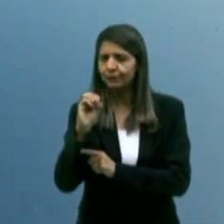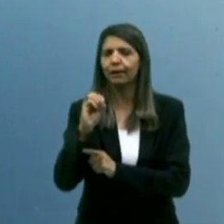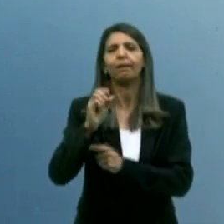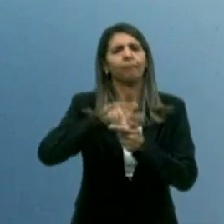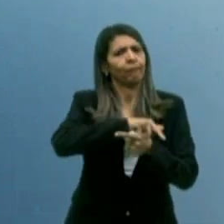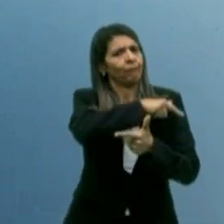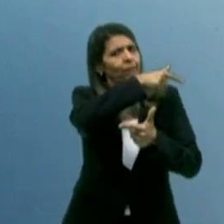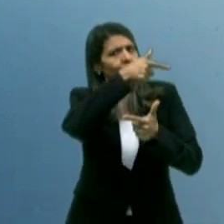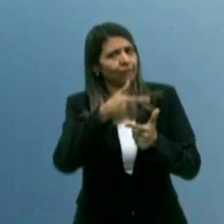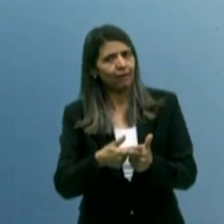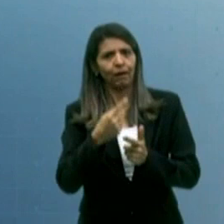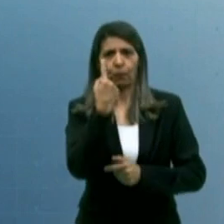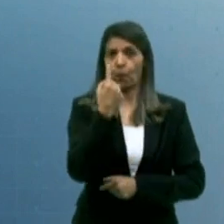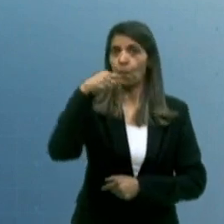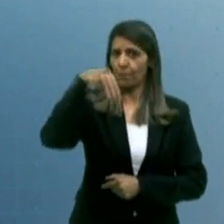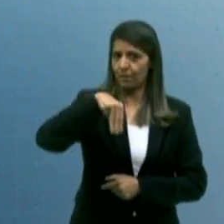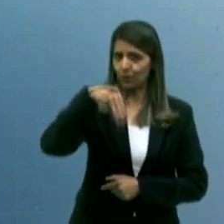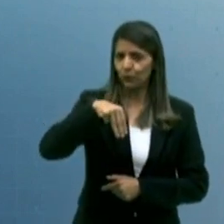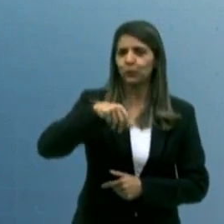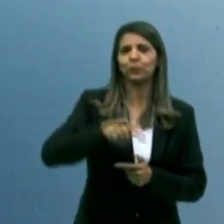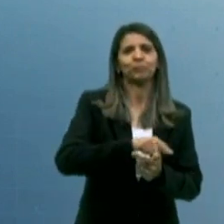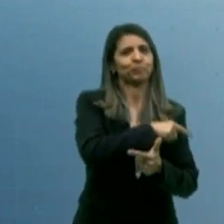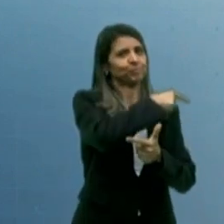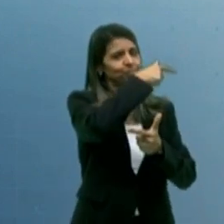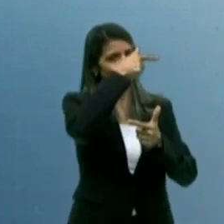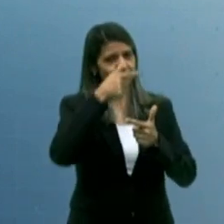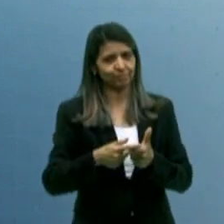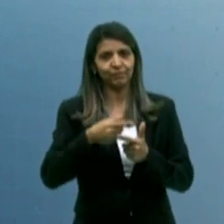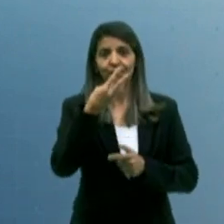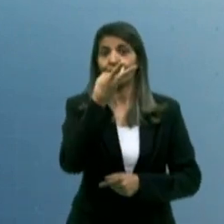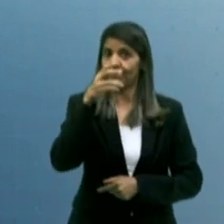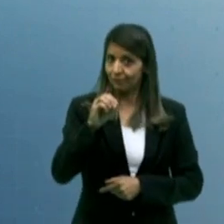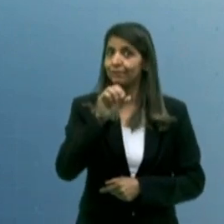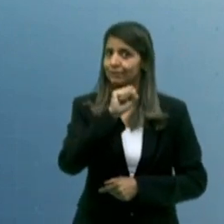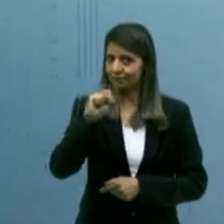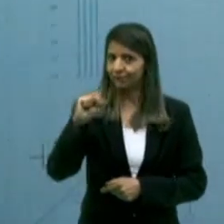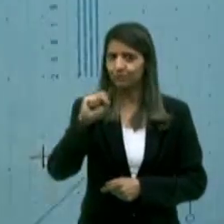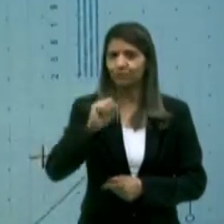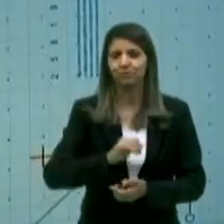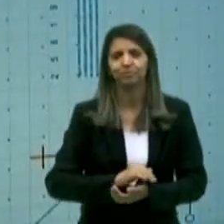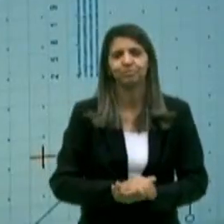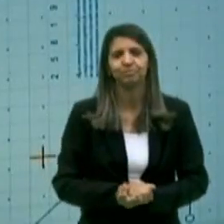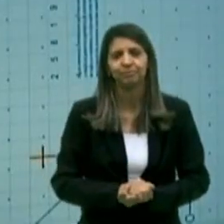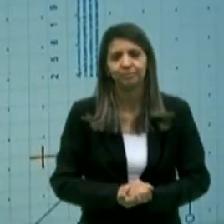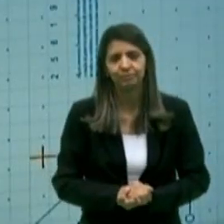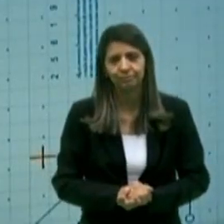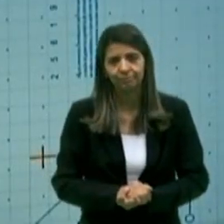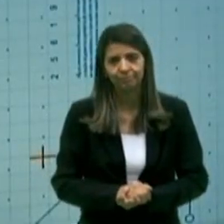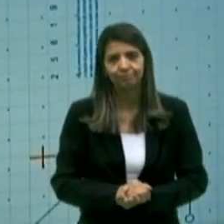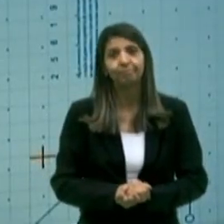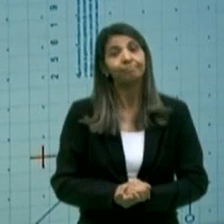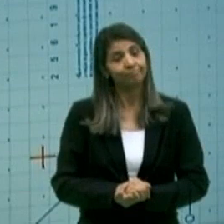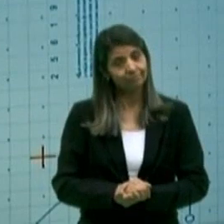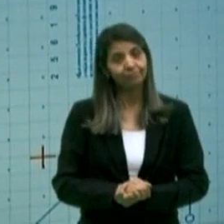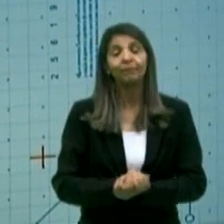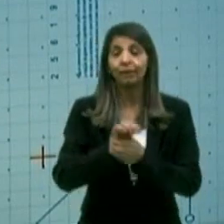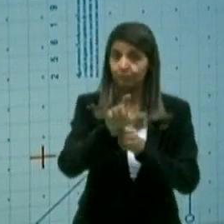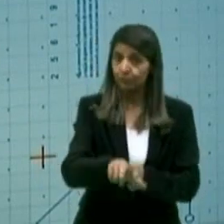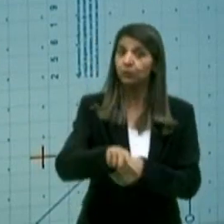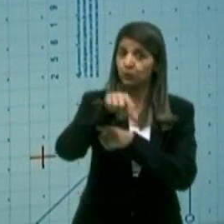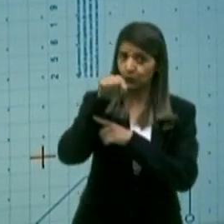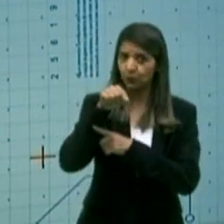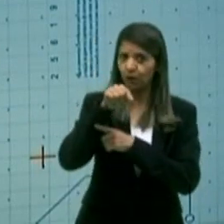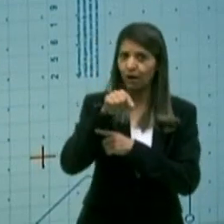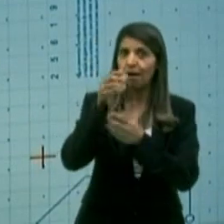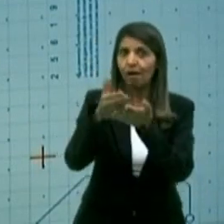réplica terá 1 minuto e a tréplica 30 segundos. E por sorteio realizado